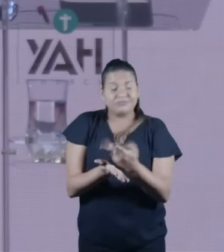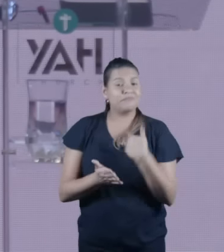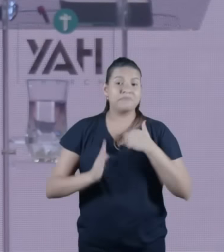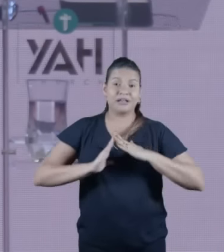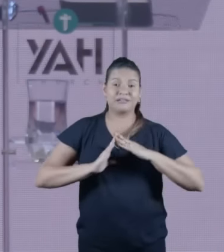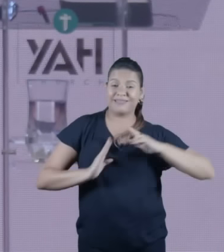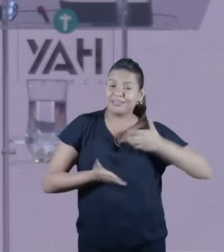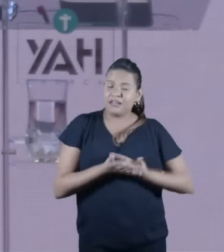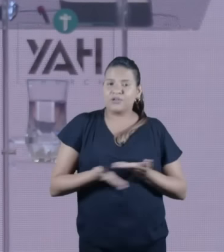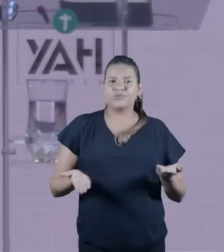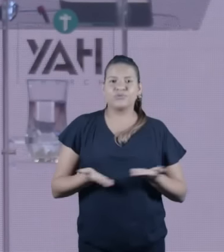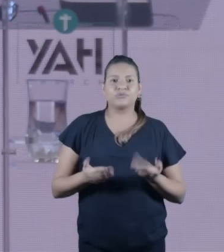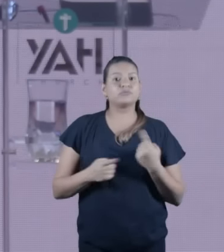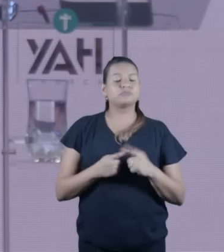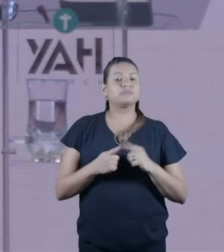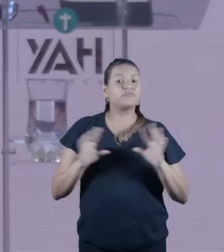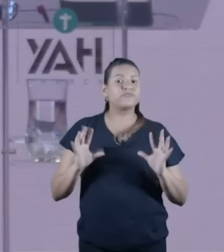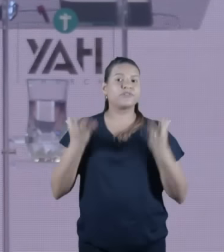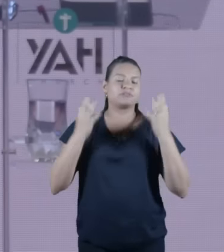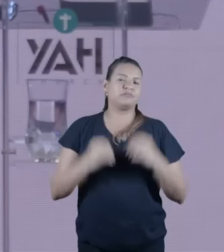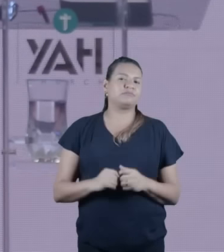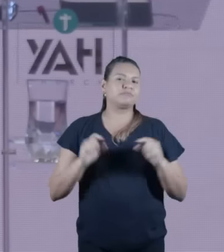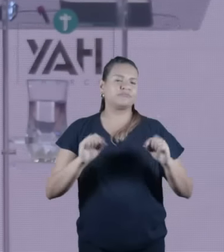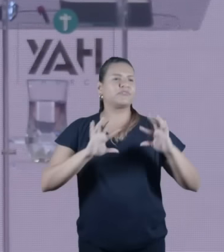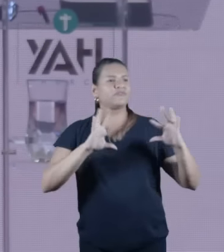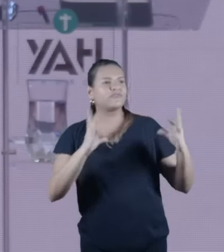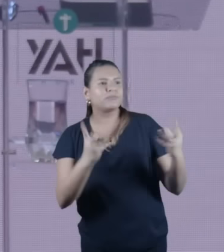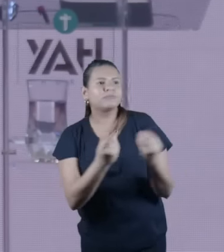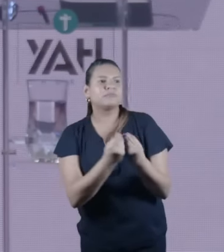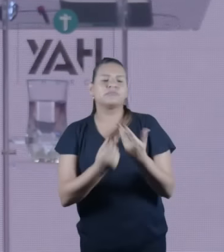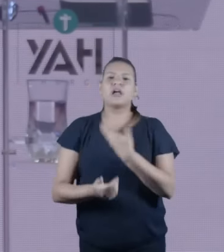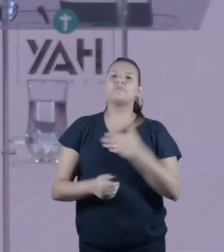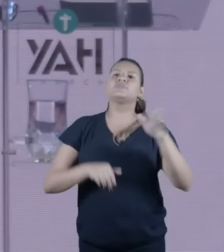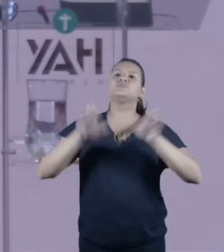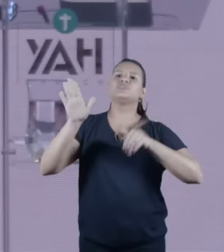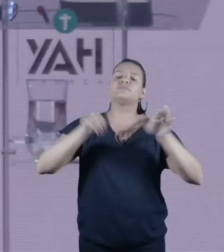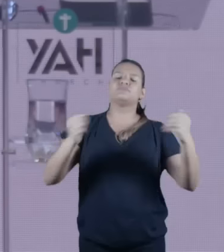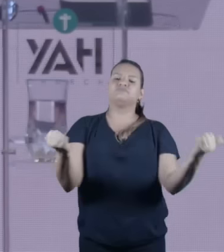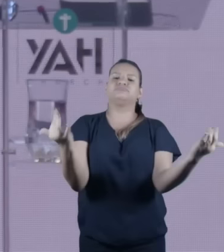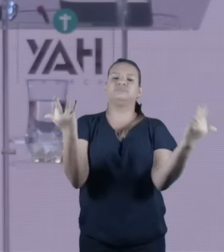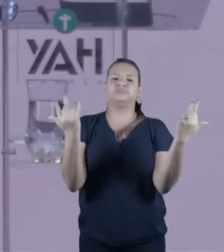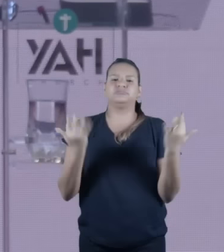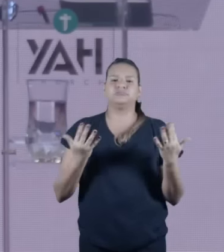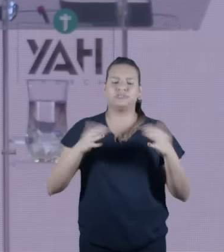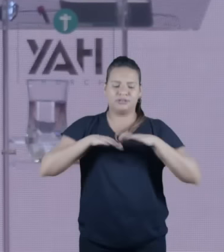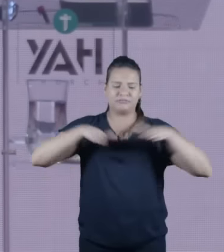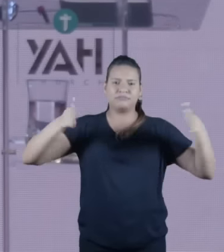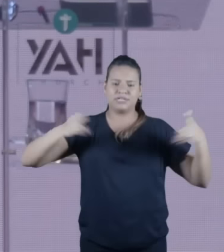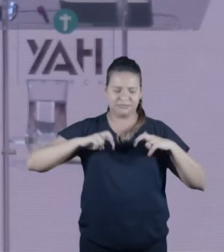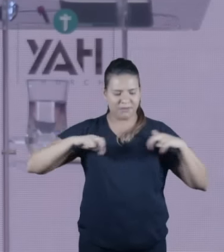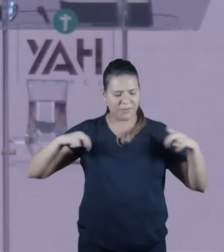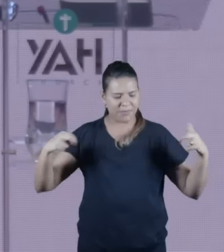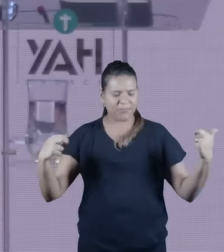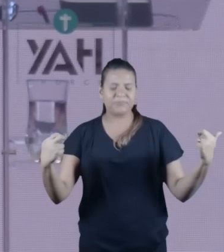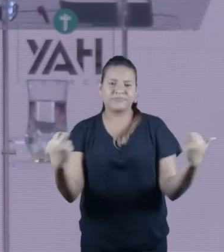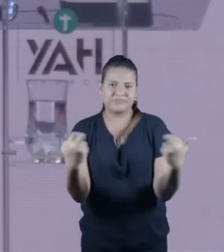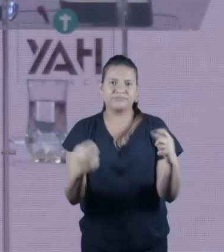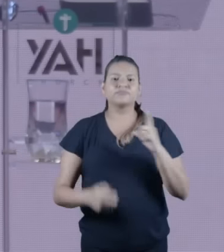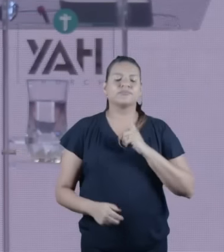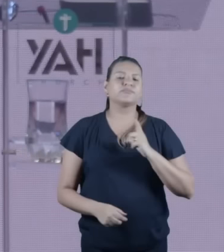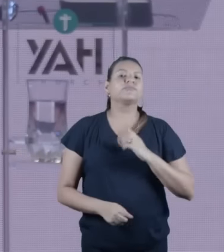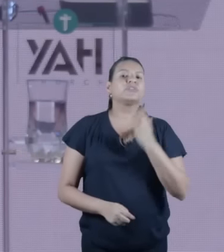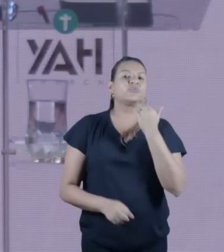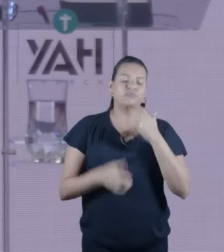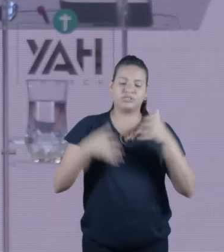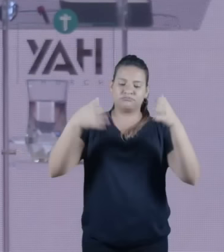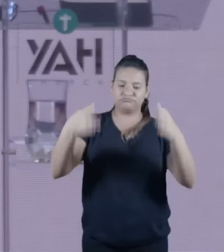até os dias de hoje a gente junta toda a família e os amigos em volta de uma mesa a gente pega um prato que se chama quiará e a gente coloca sobre